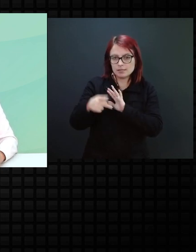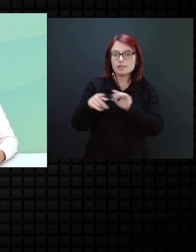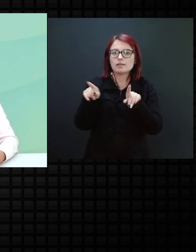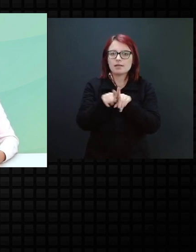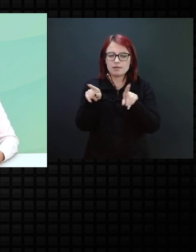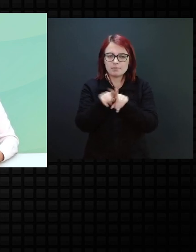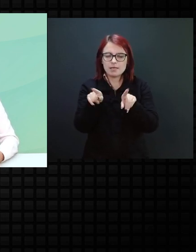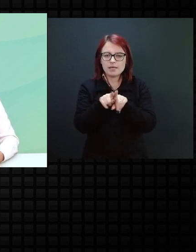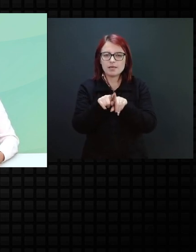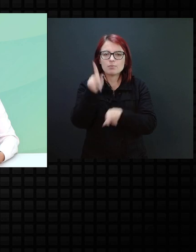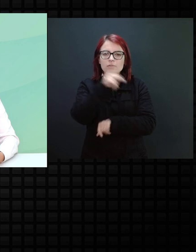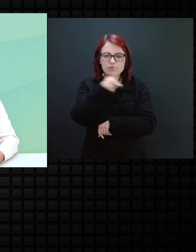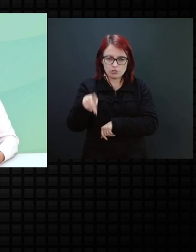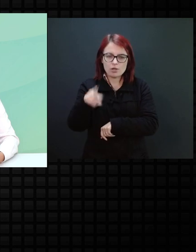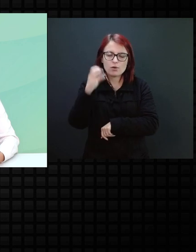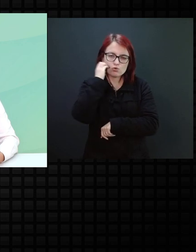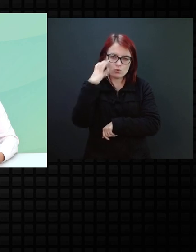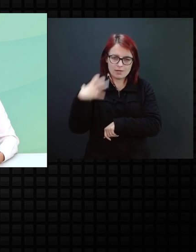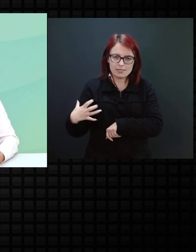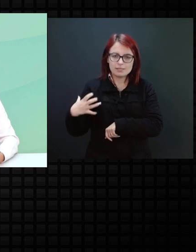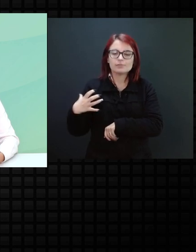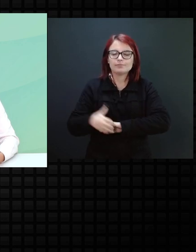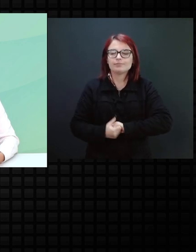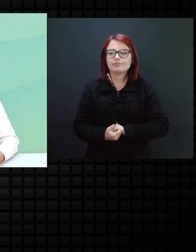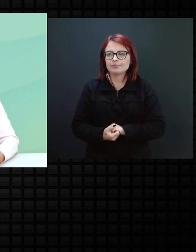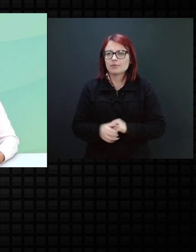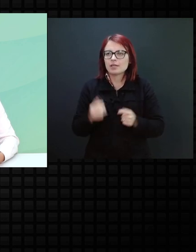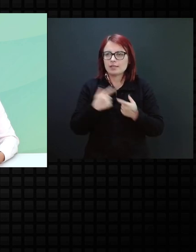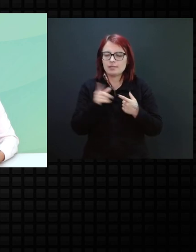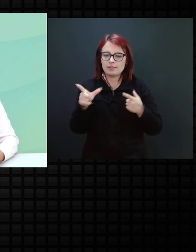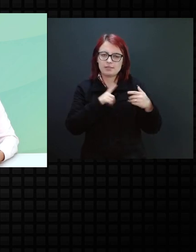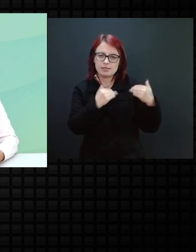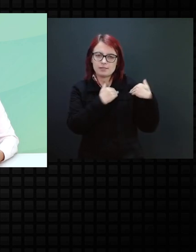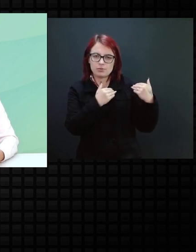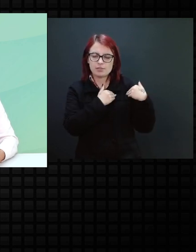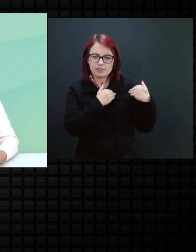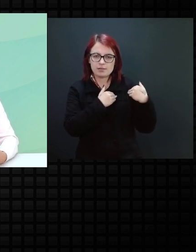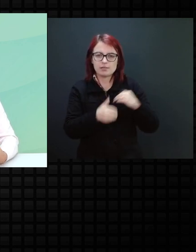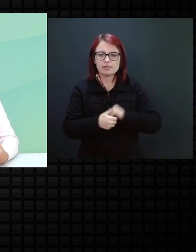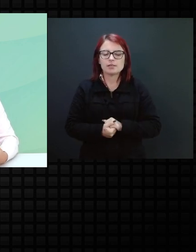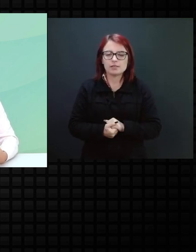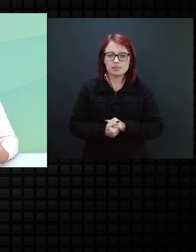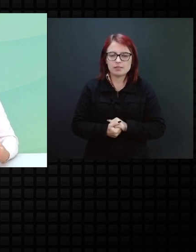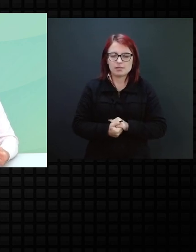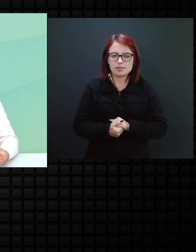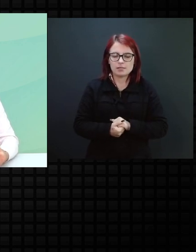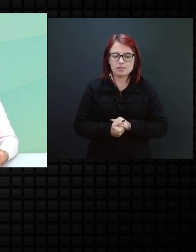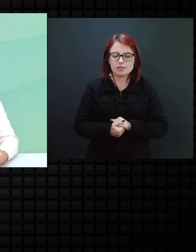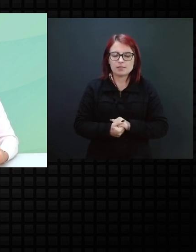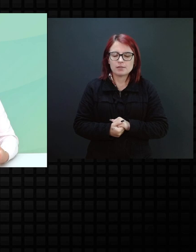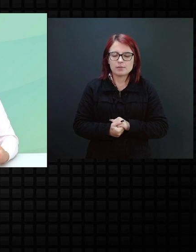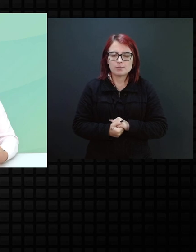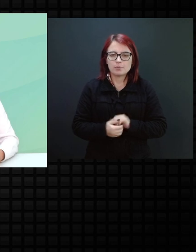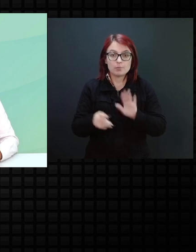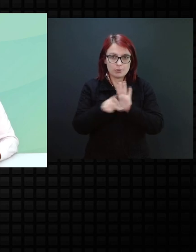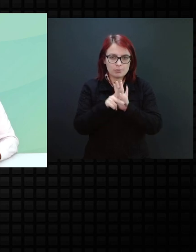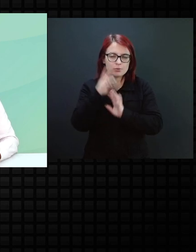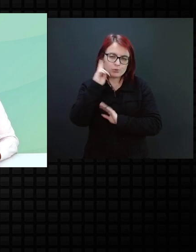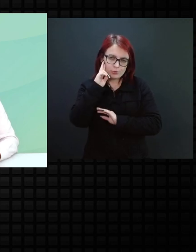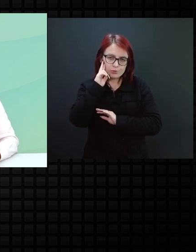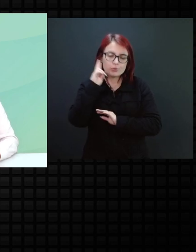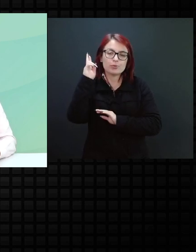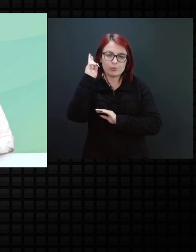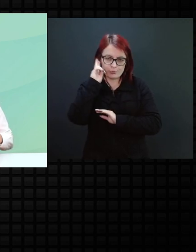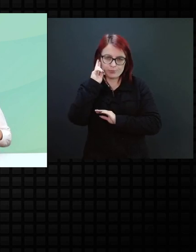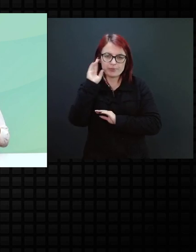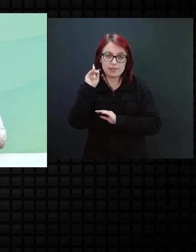Barques, né, que é responsável pela área da deficiência auditiva, da área da surdez e da surdo